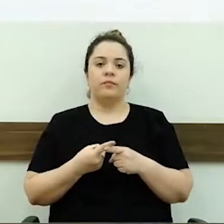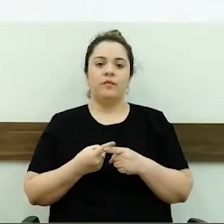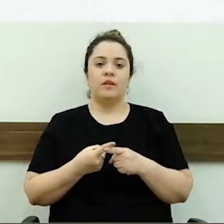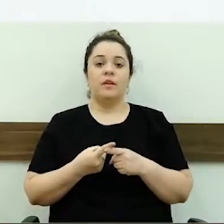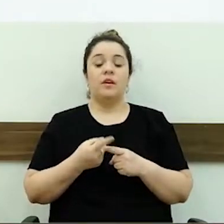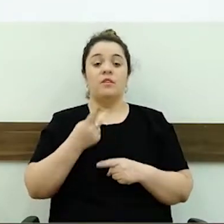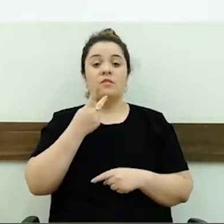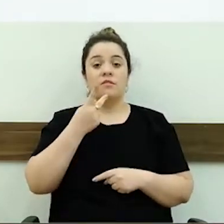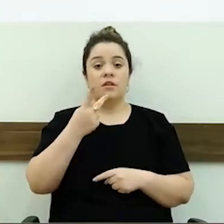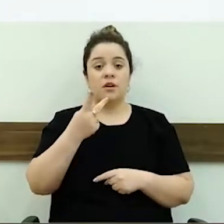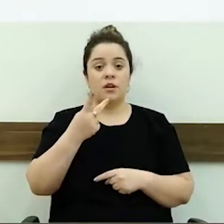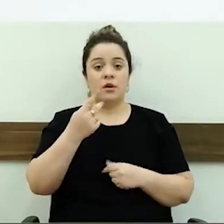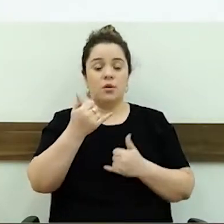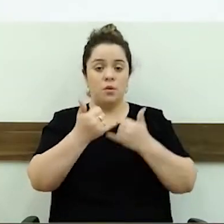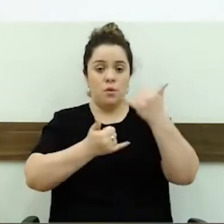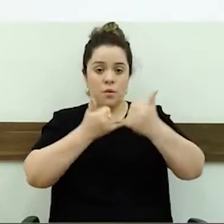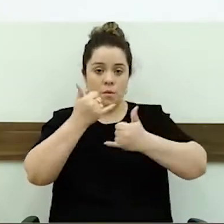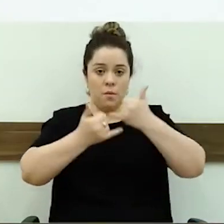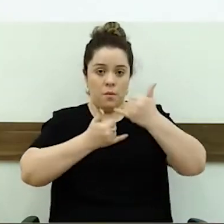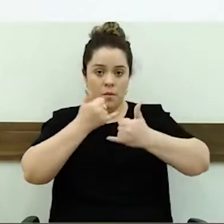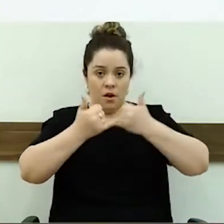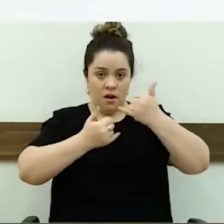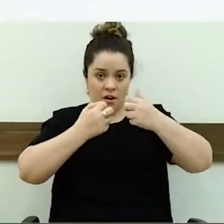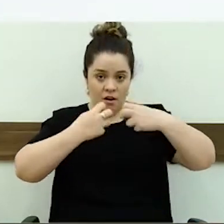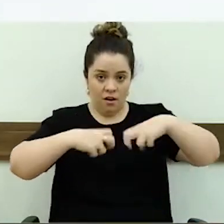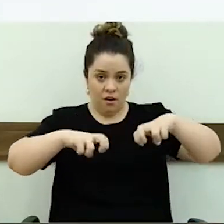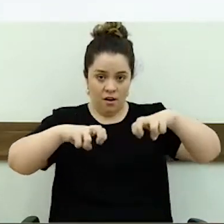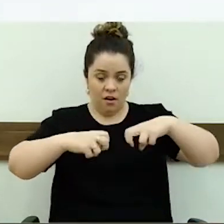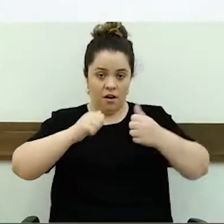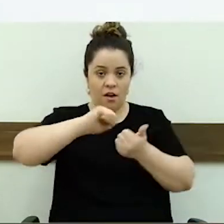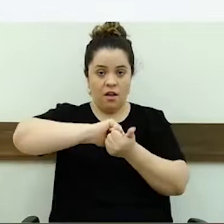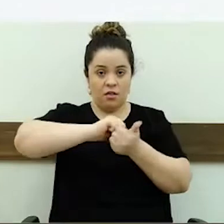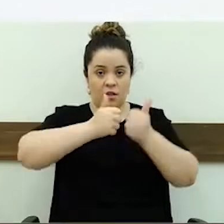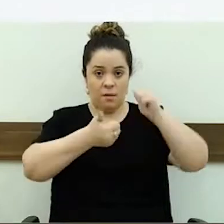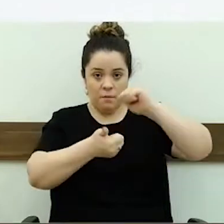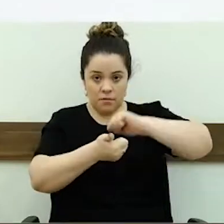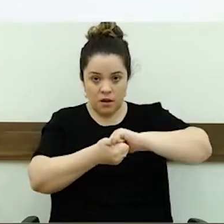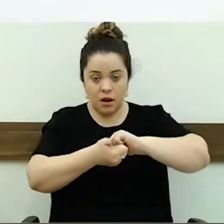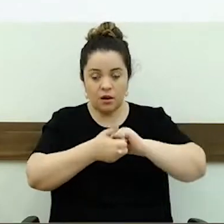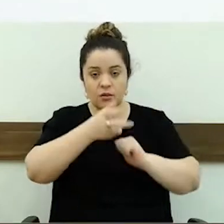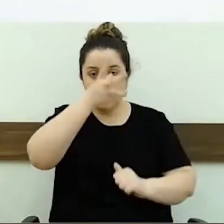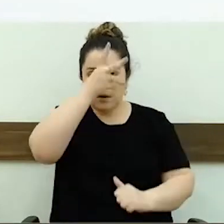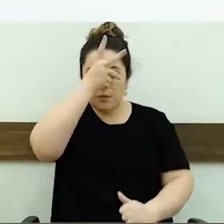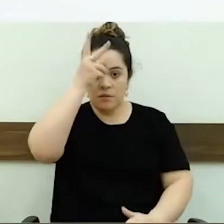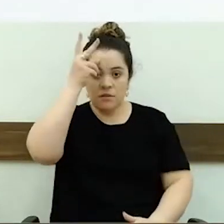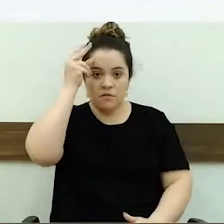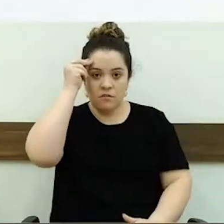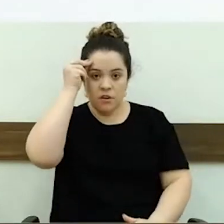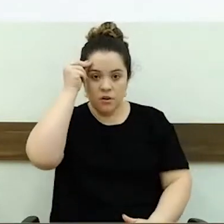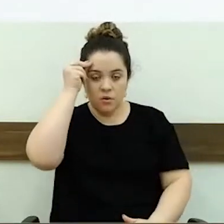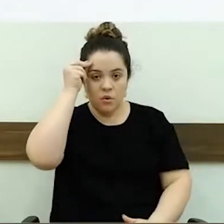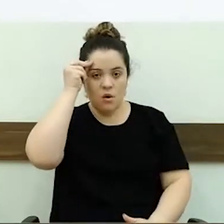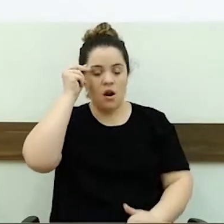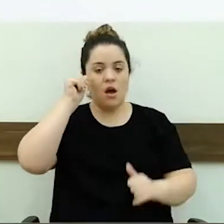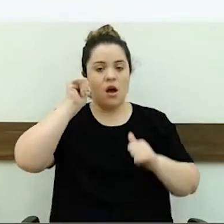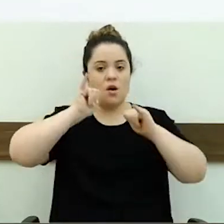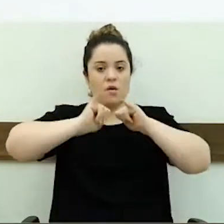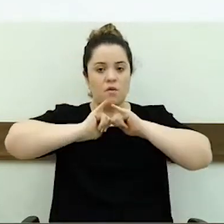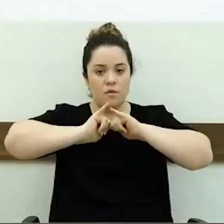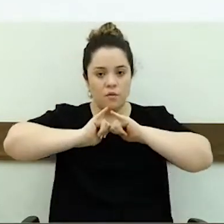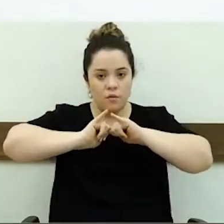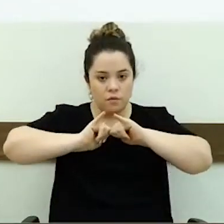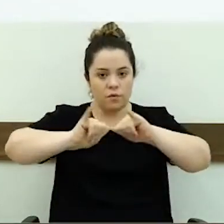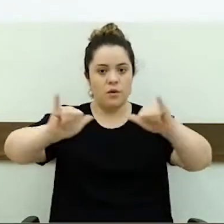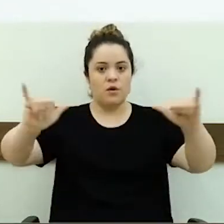parque adaptado, Sérgio, a prefeitura acabou de publicar uma nota de